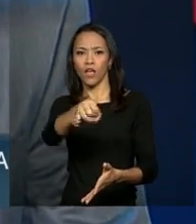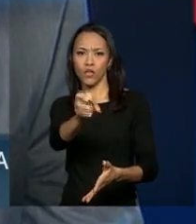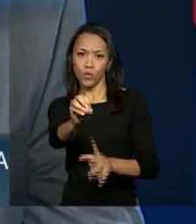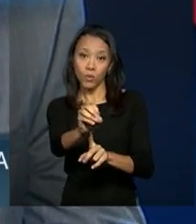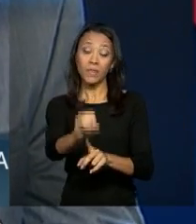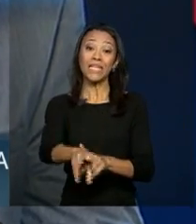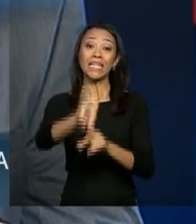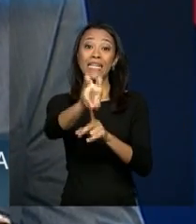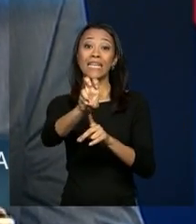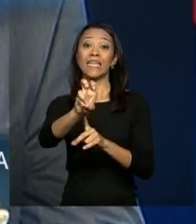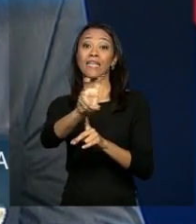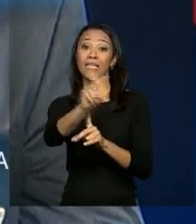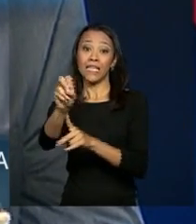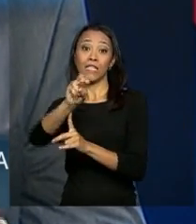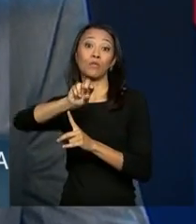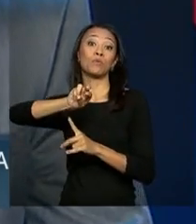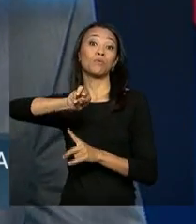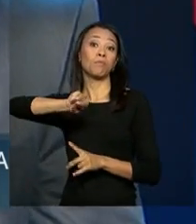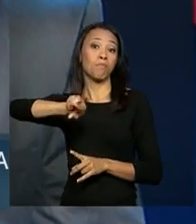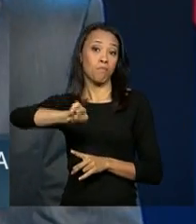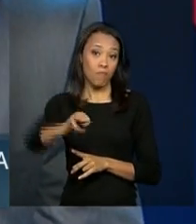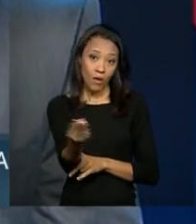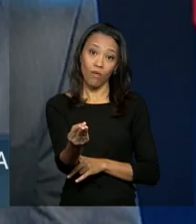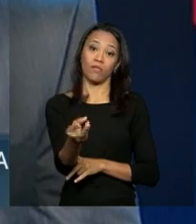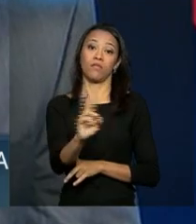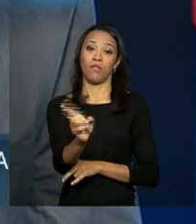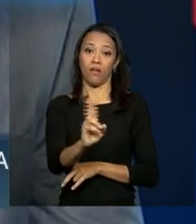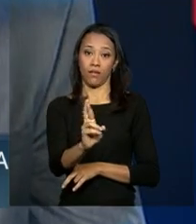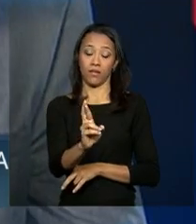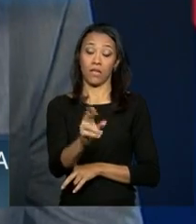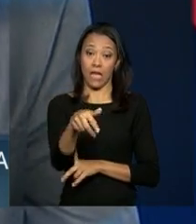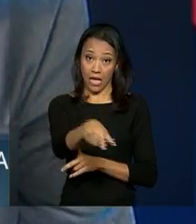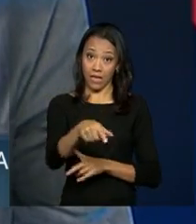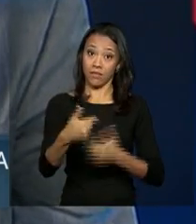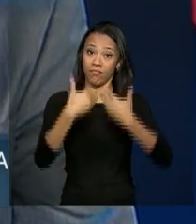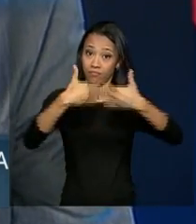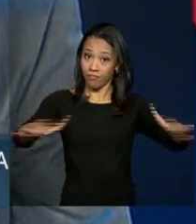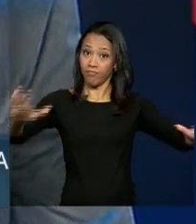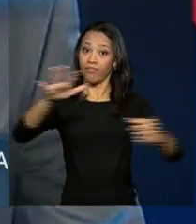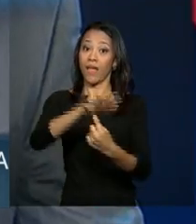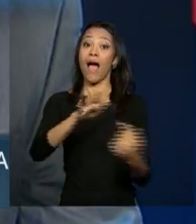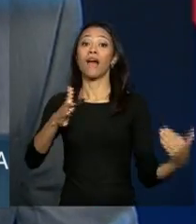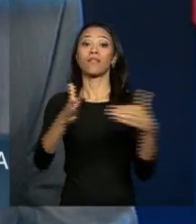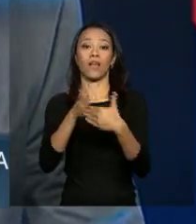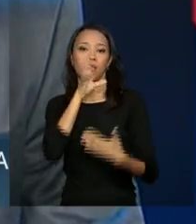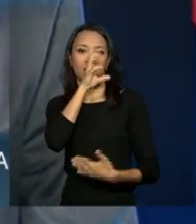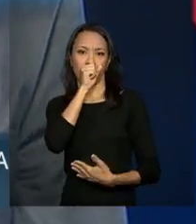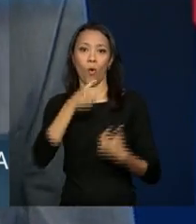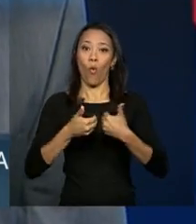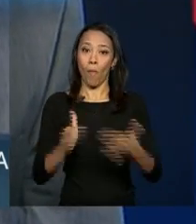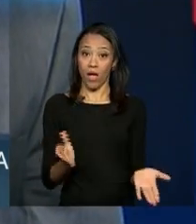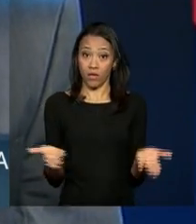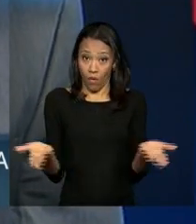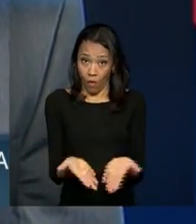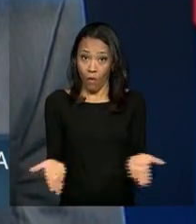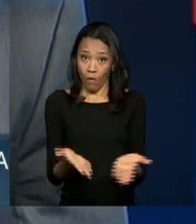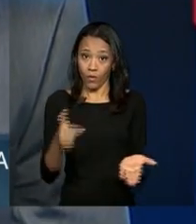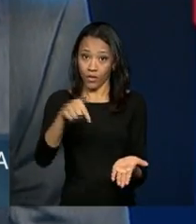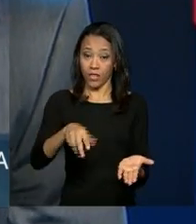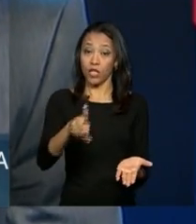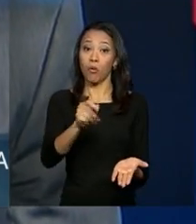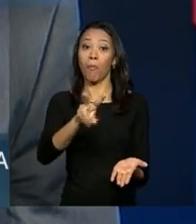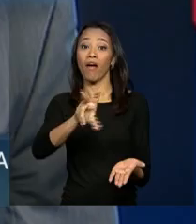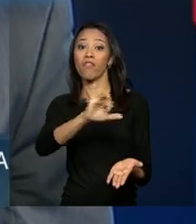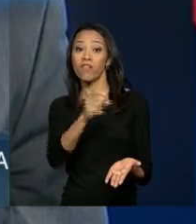500 milhões de reais em negócios. O Salão Internacional da Construção, como eu disse, vai até sábado, começando hoje, aqui no pavilhão de